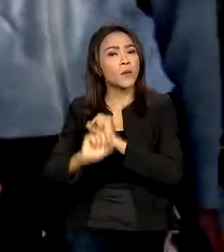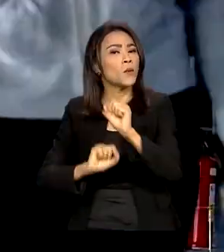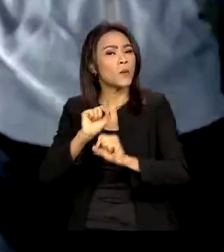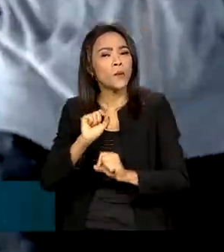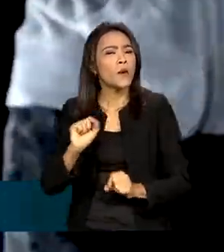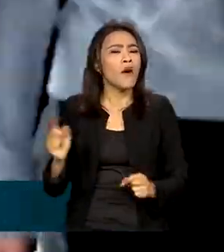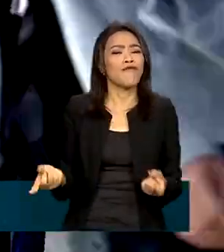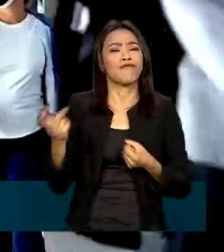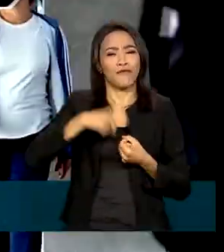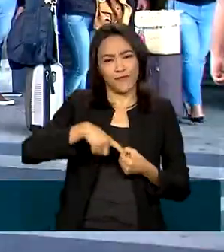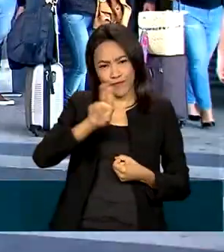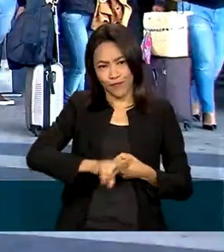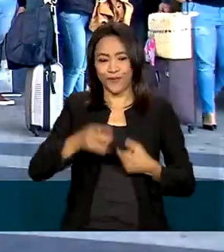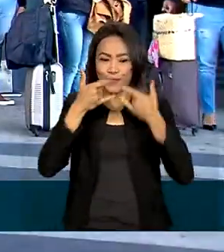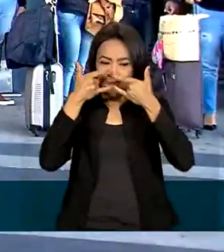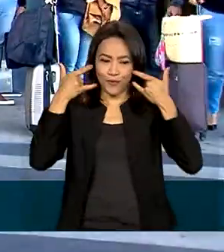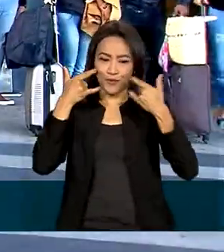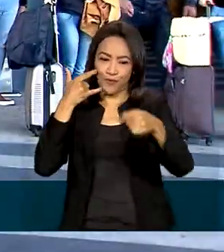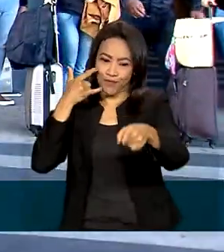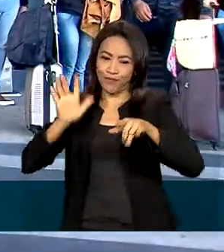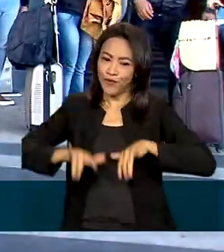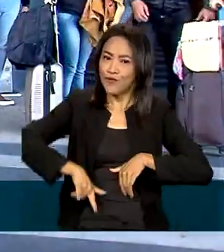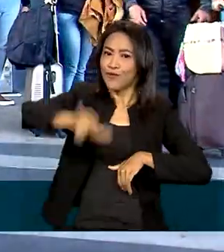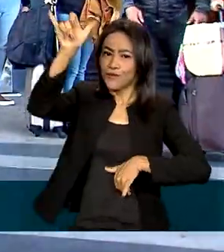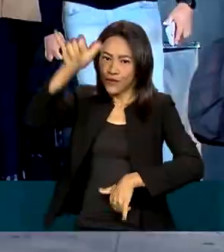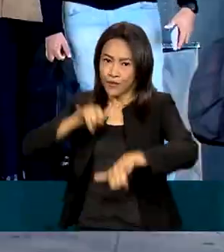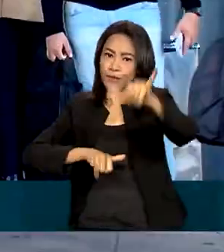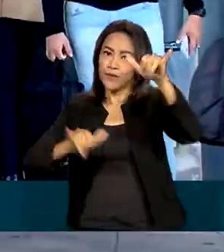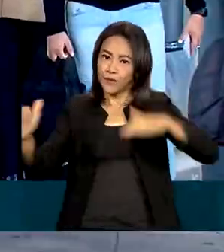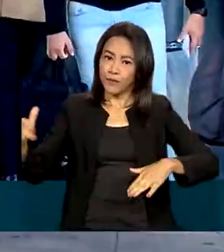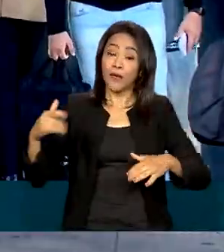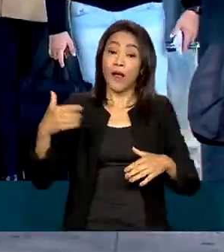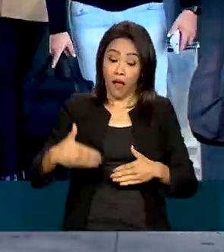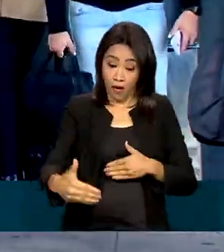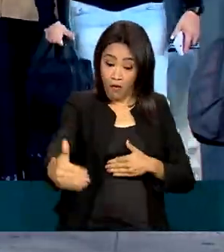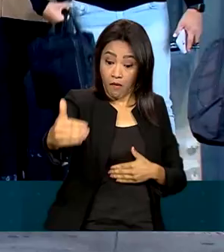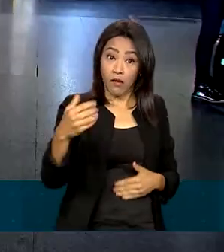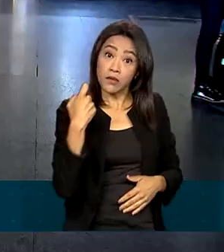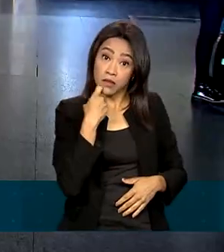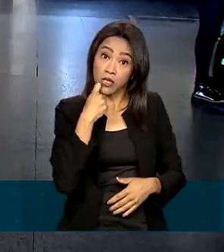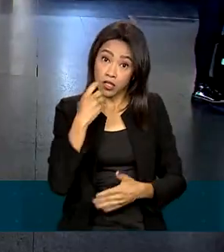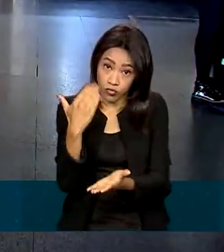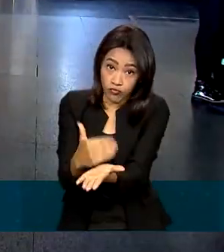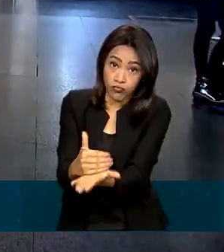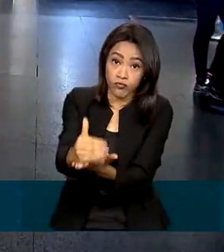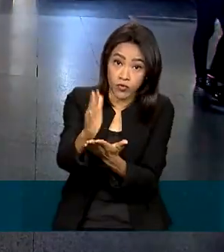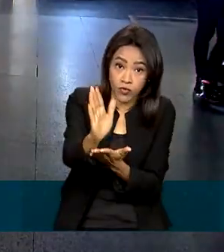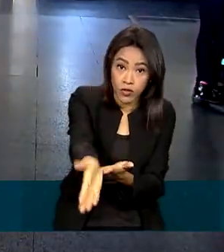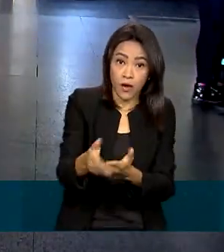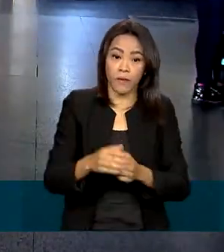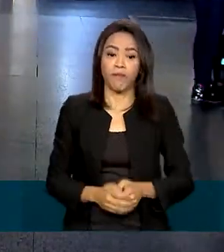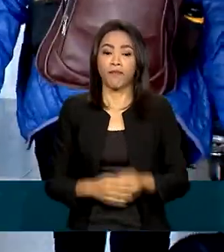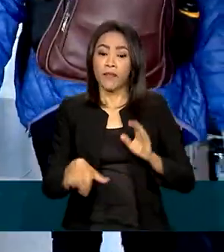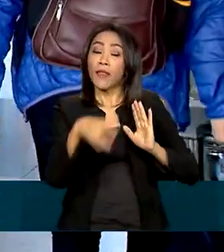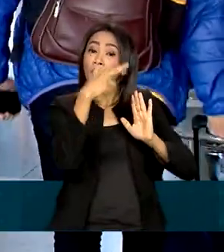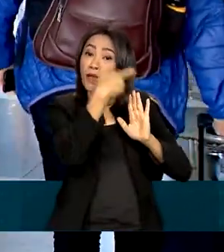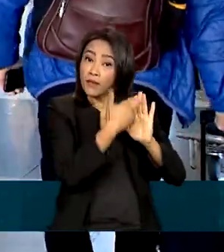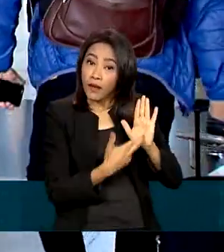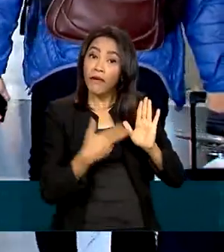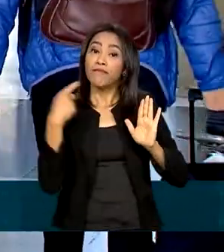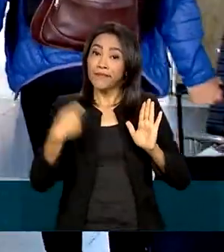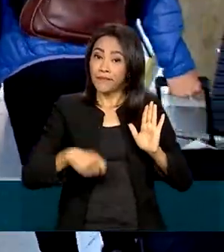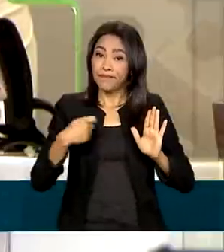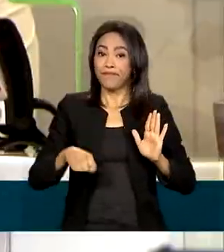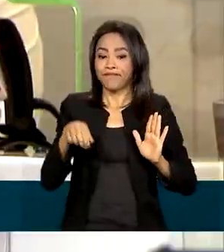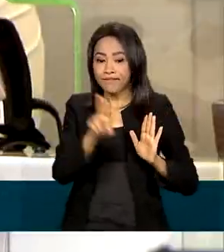de máscaras nos aeroportos e aviões a partir desta sexta-feira. De acordo com a resolução, as máscaras devem